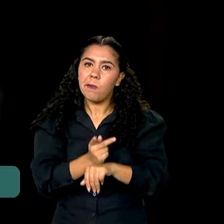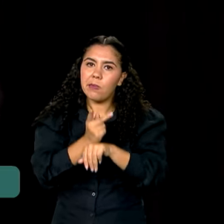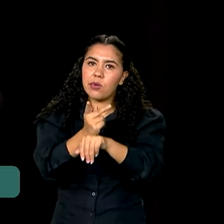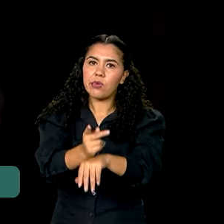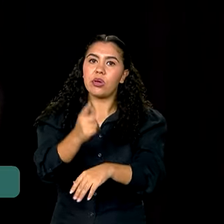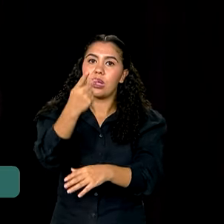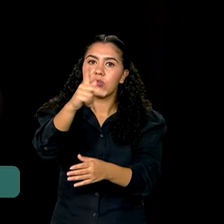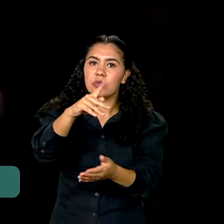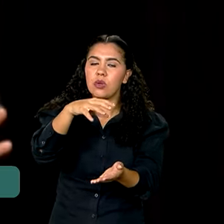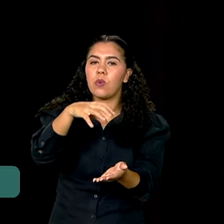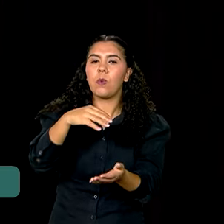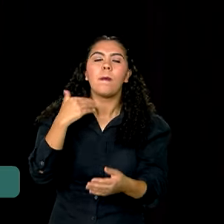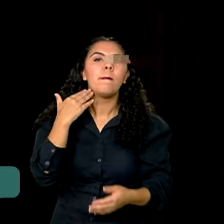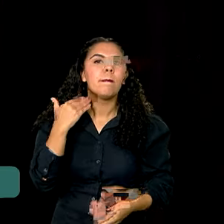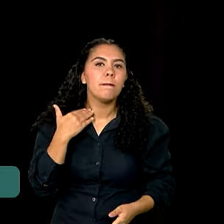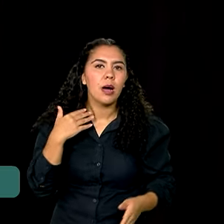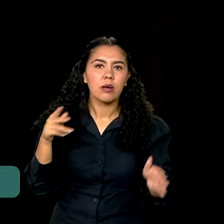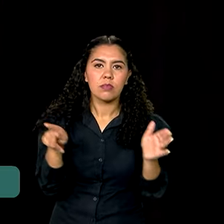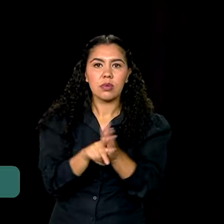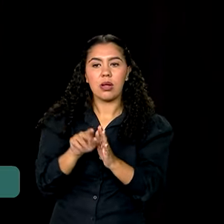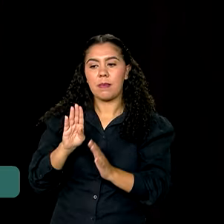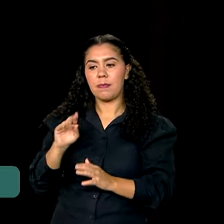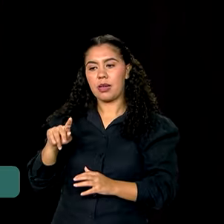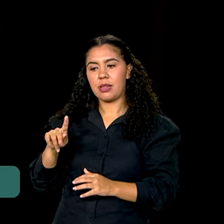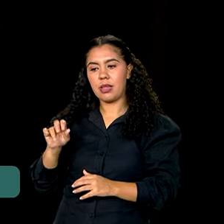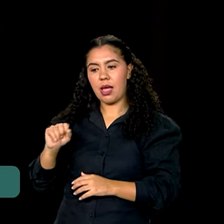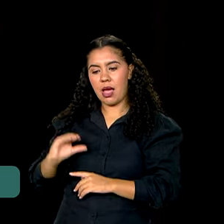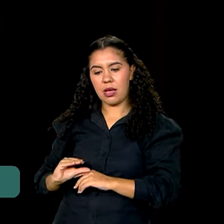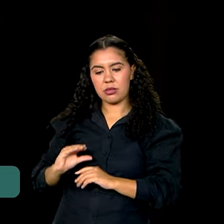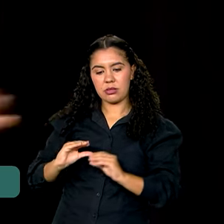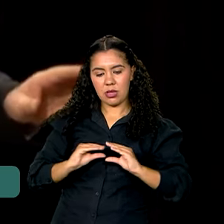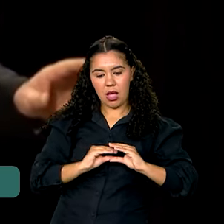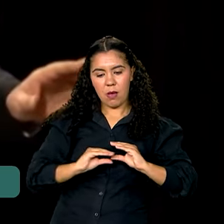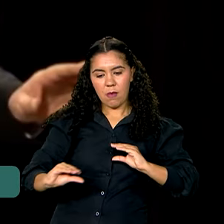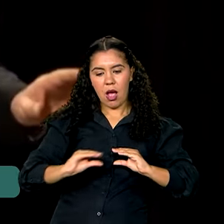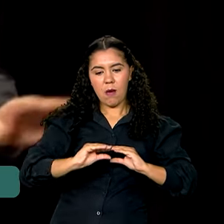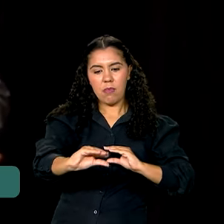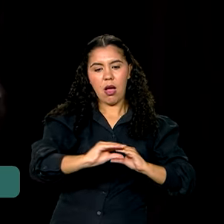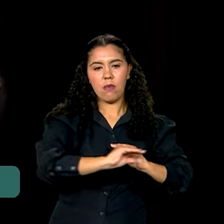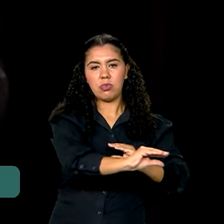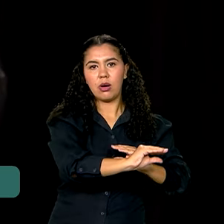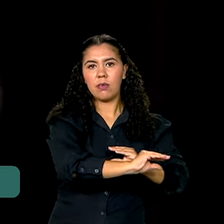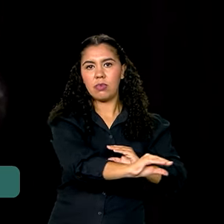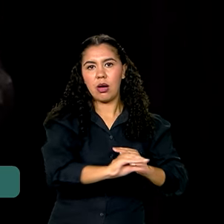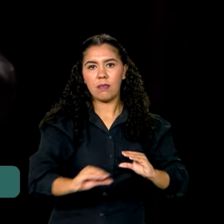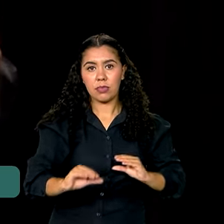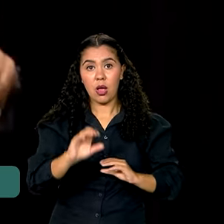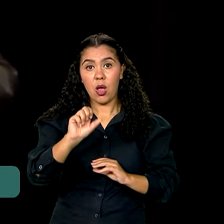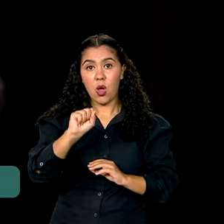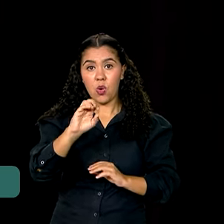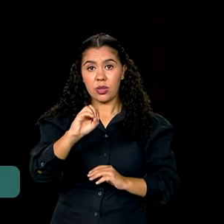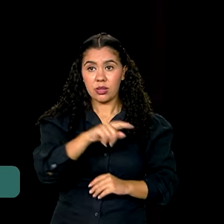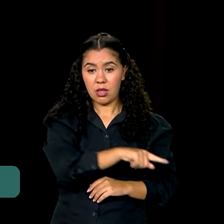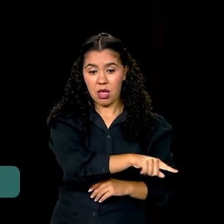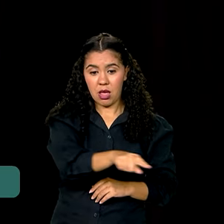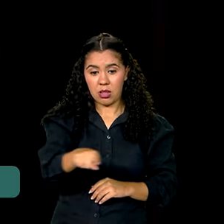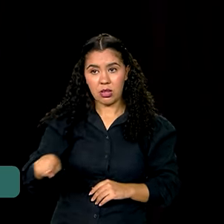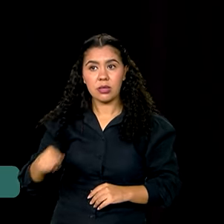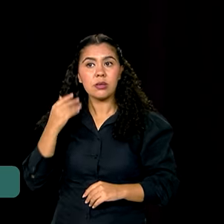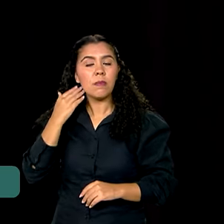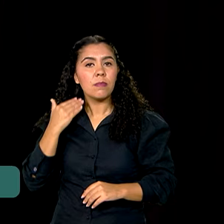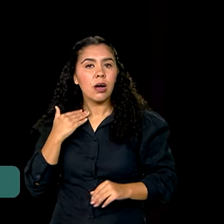financeiro e o BNDES repasse esses recursos para todos os 80 bancos que trabalham conosco. Para onde? Para as 95